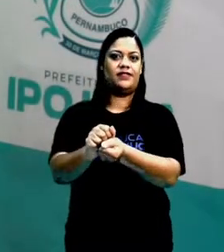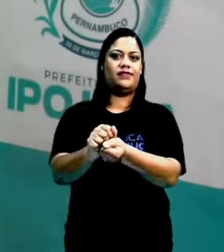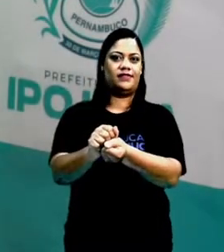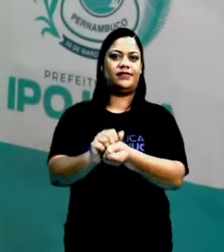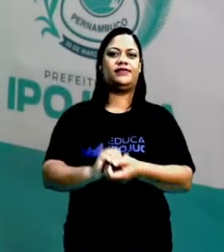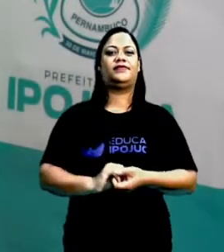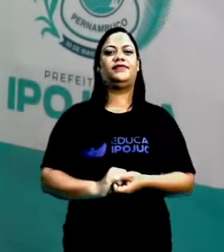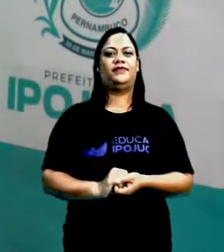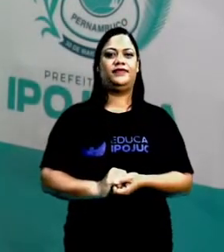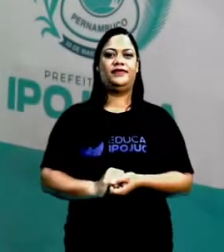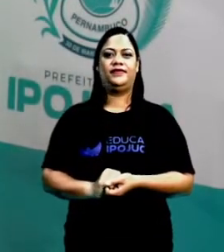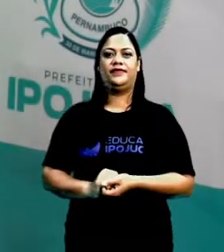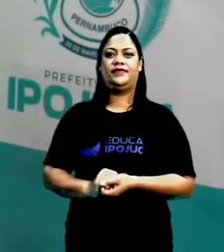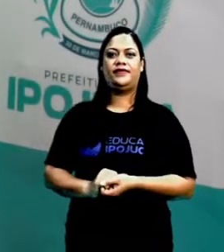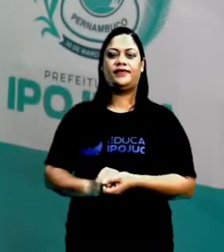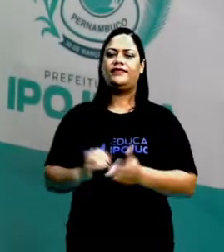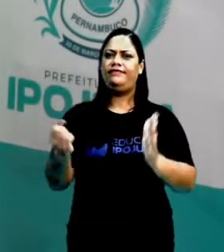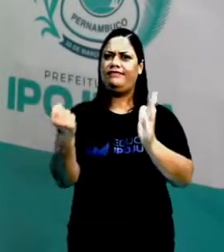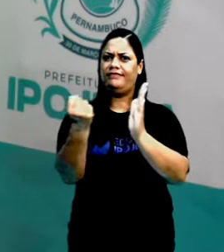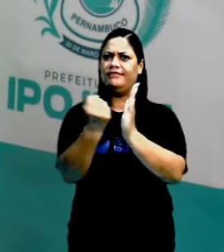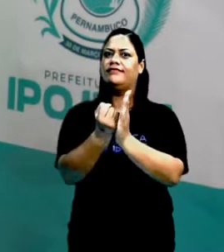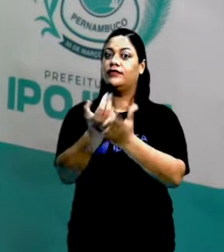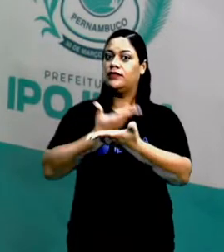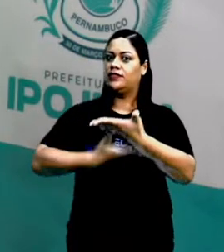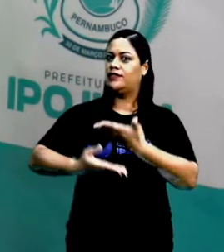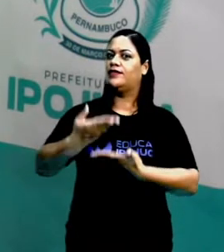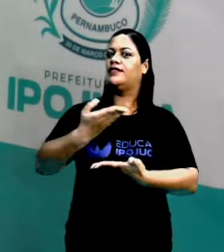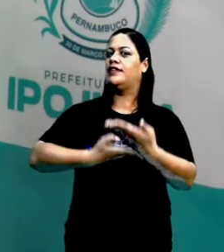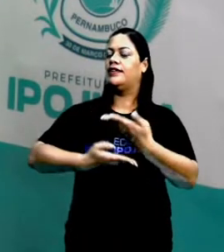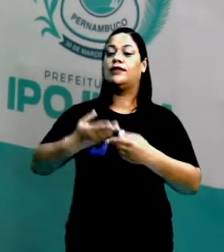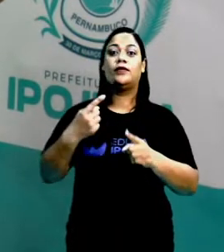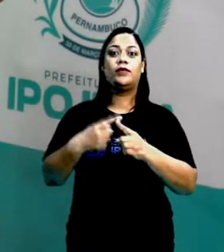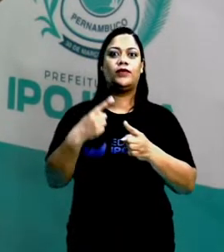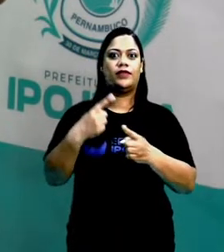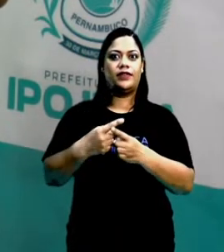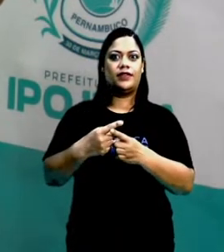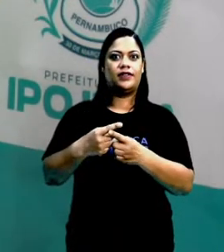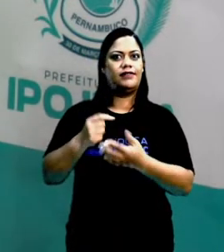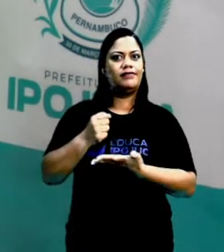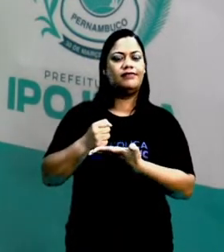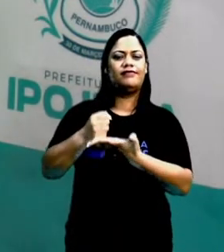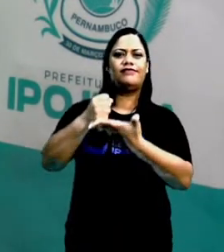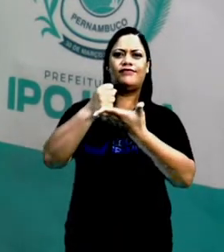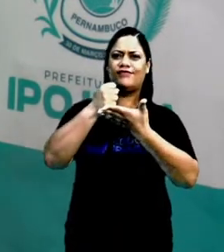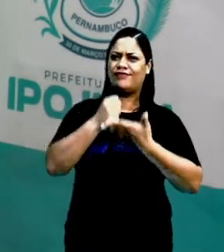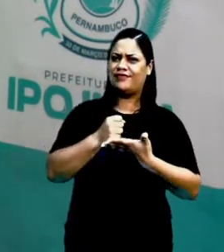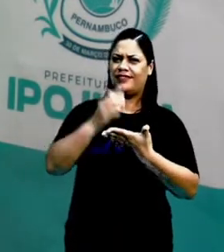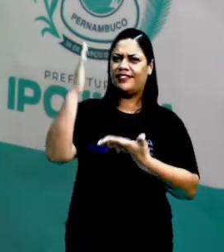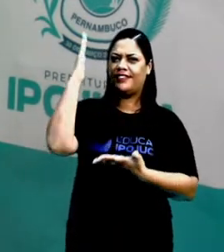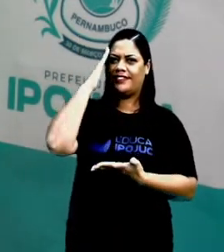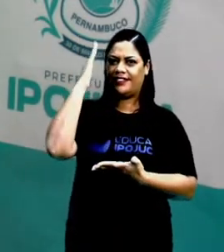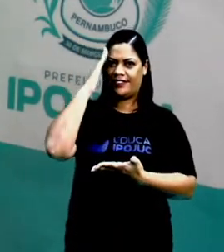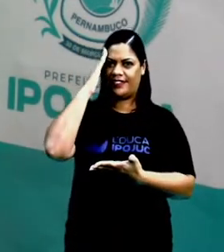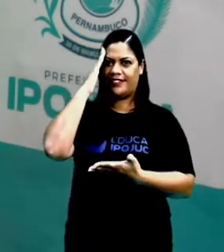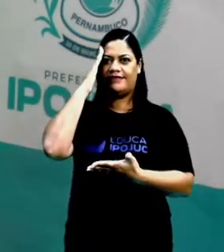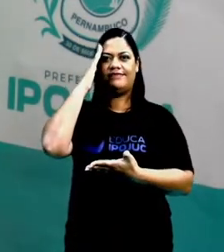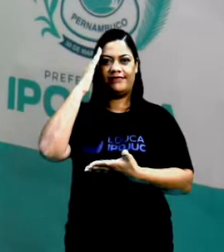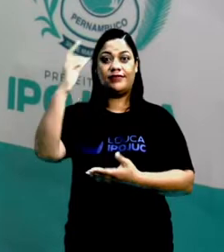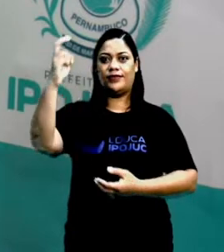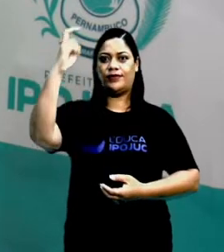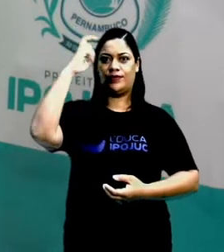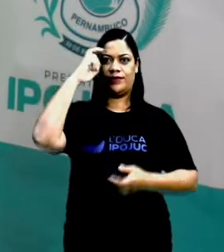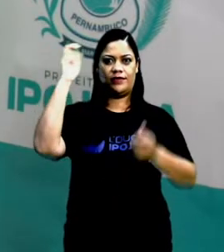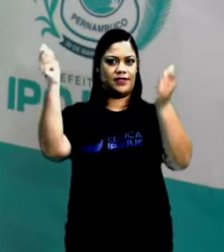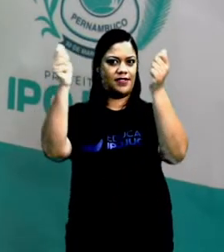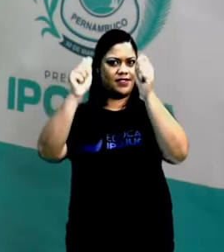mundiais. E esses patrimônios são bem preservados, porque ele ajuda a gente a entender um pouco sobre a cultura, sobre a